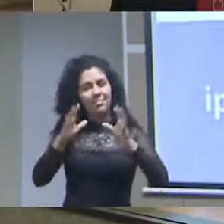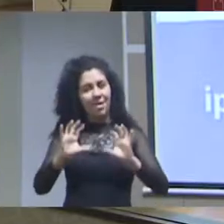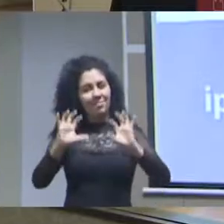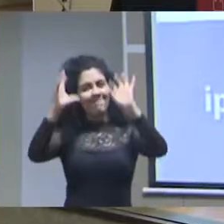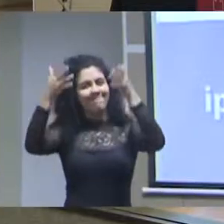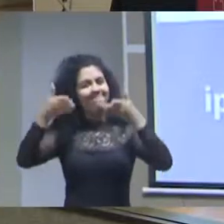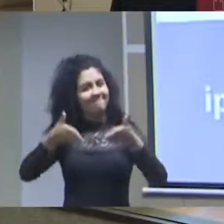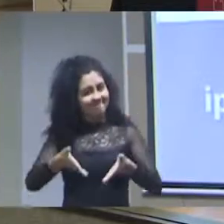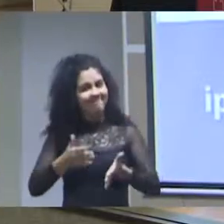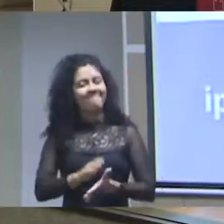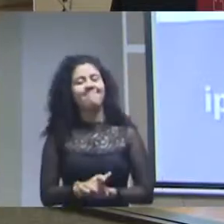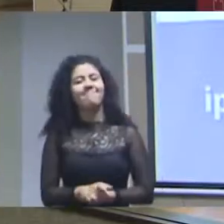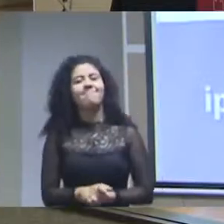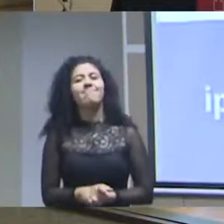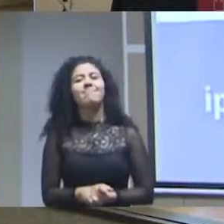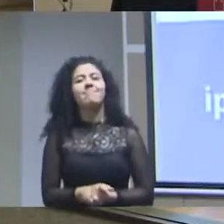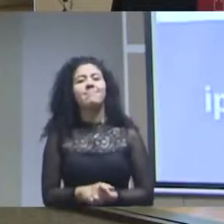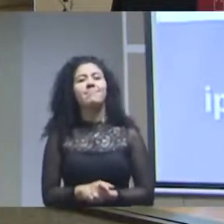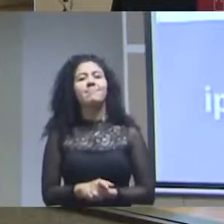evento